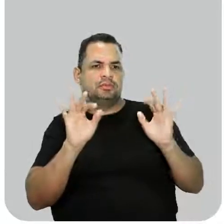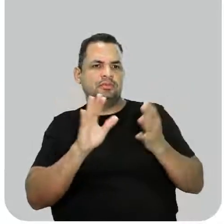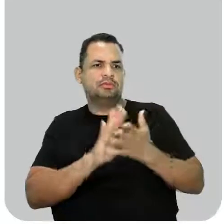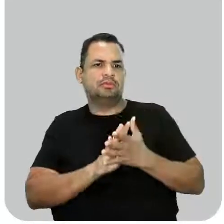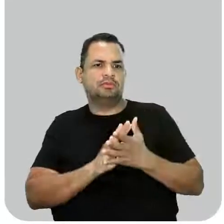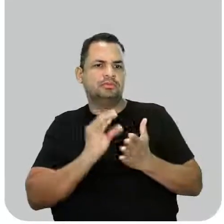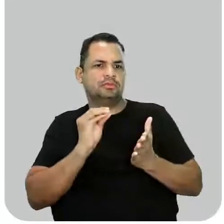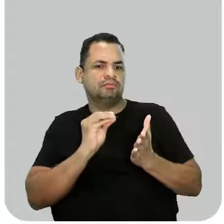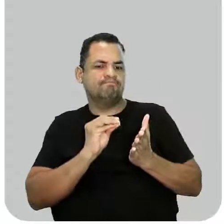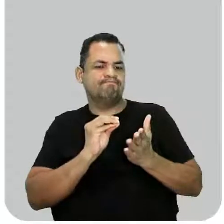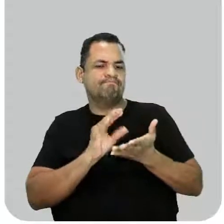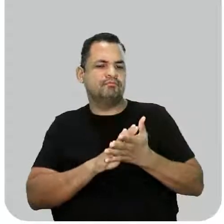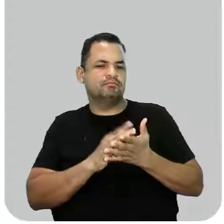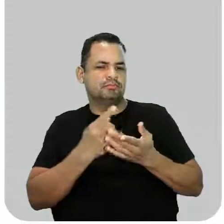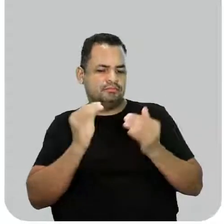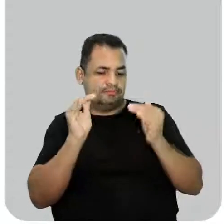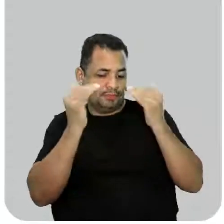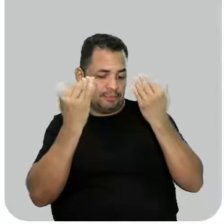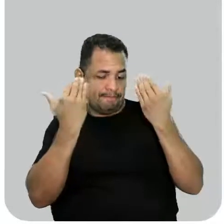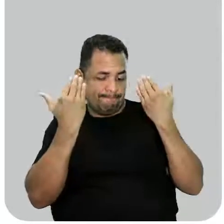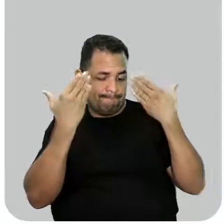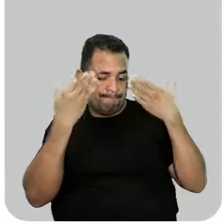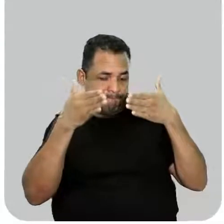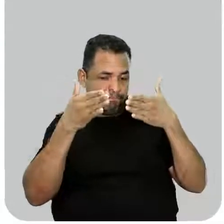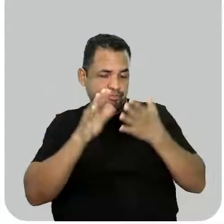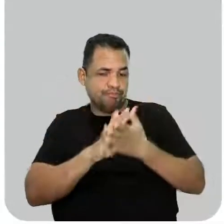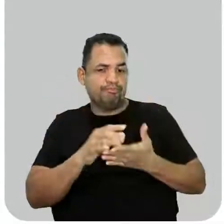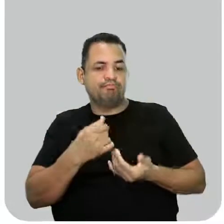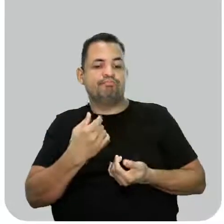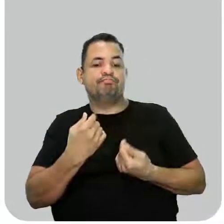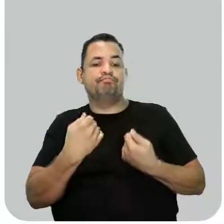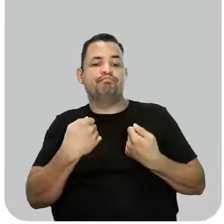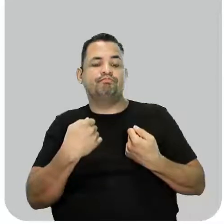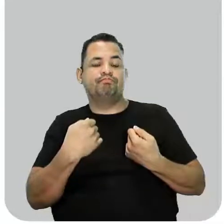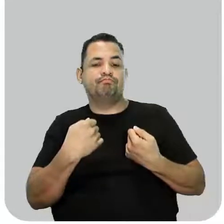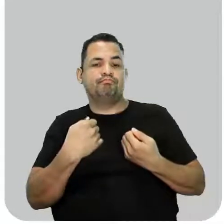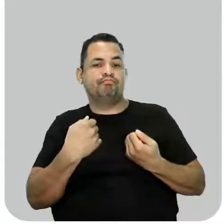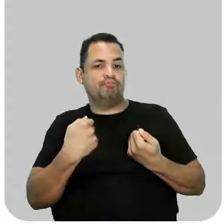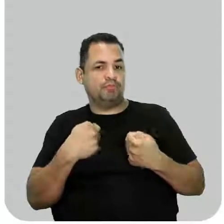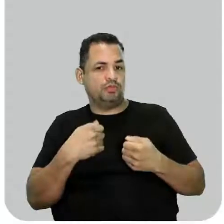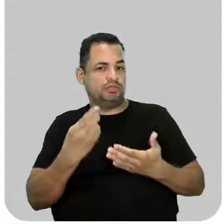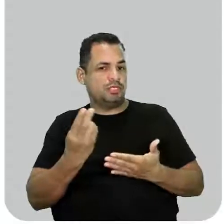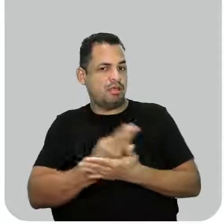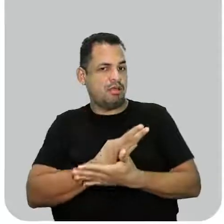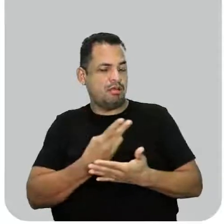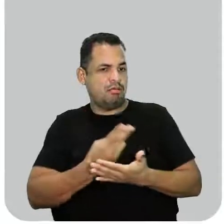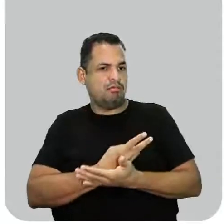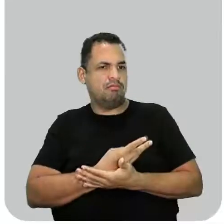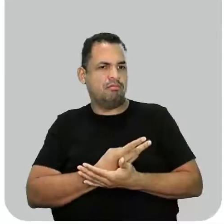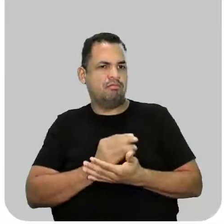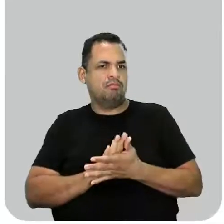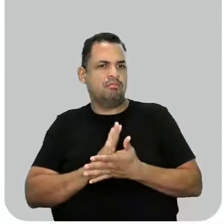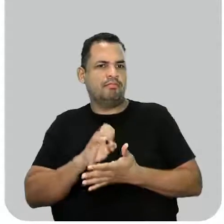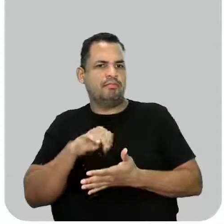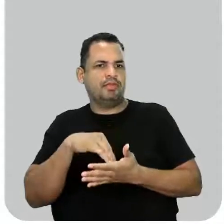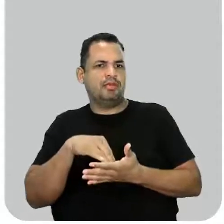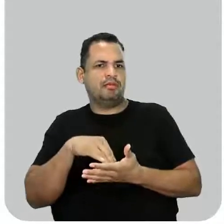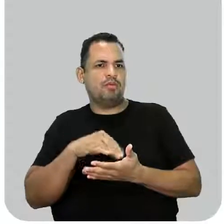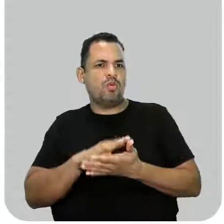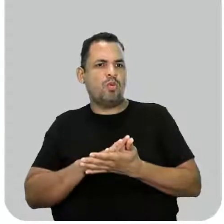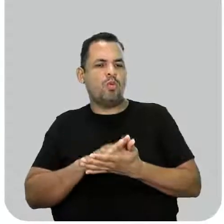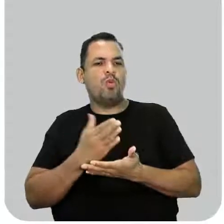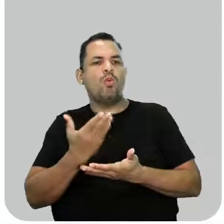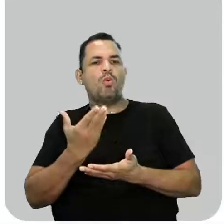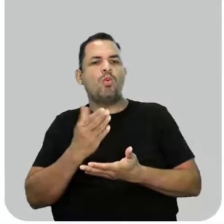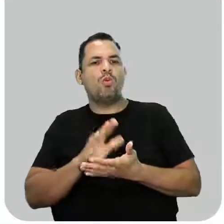por falta de atenção é passiva ao erro. Olha só, um micro empresário